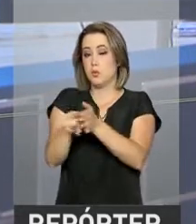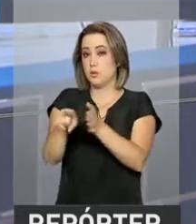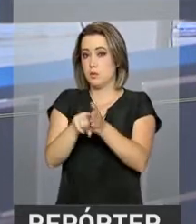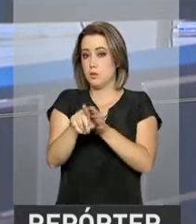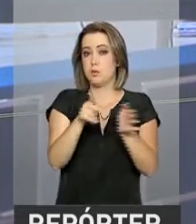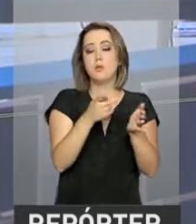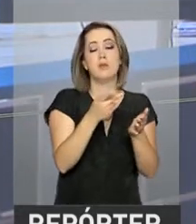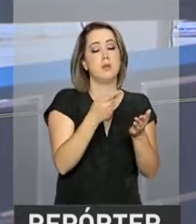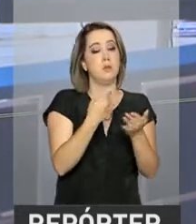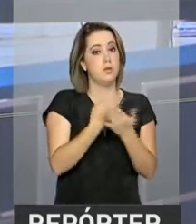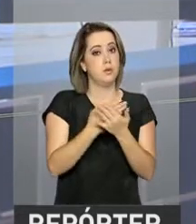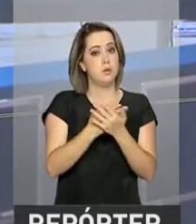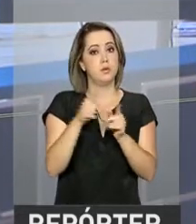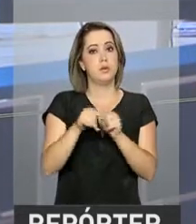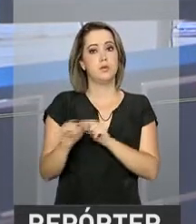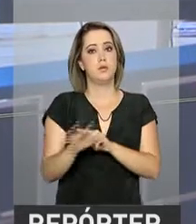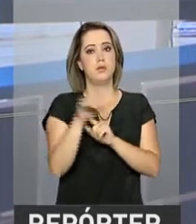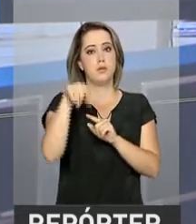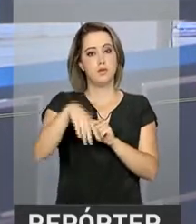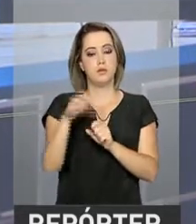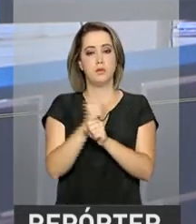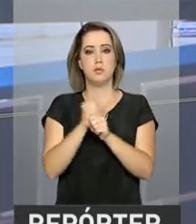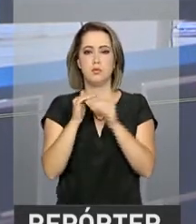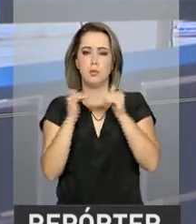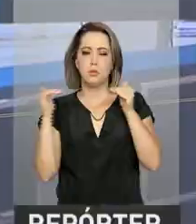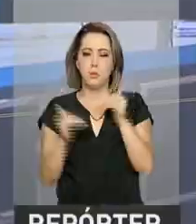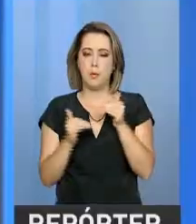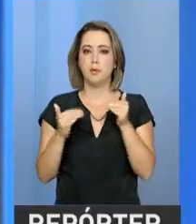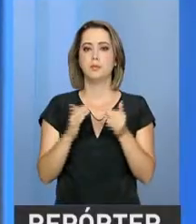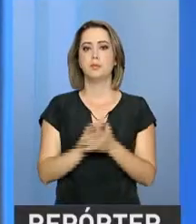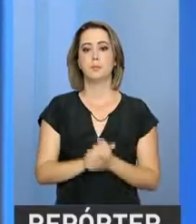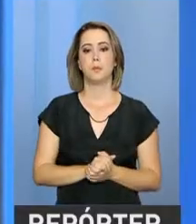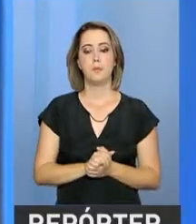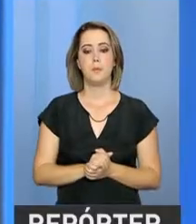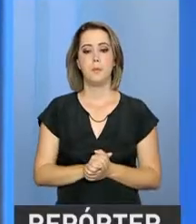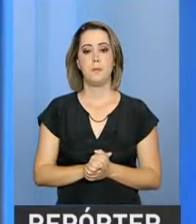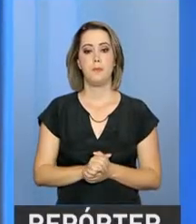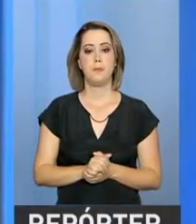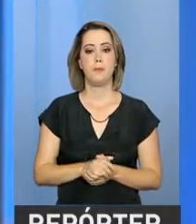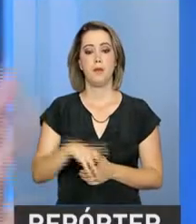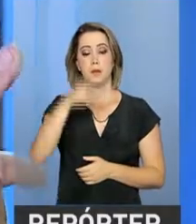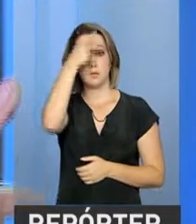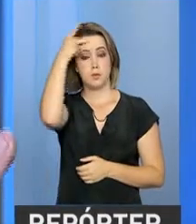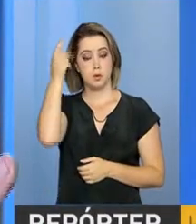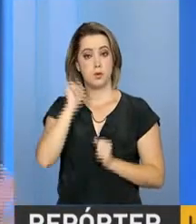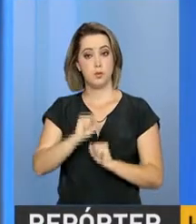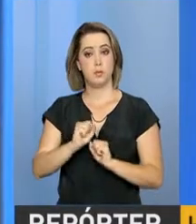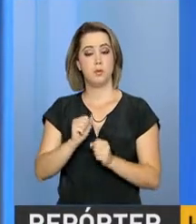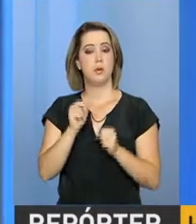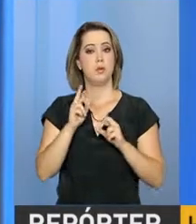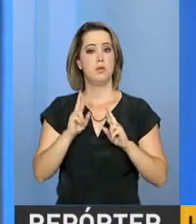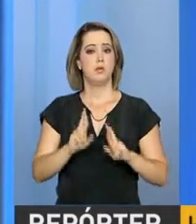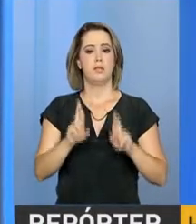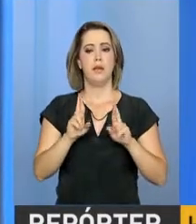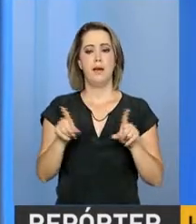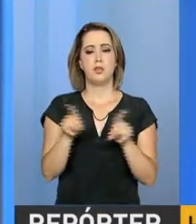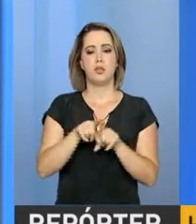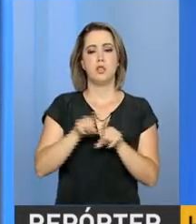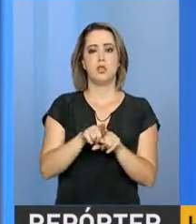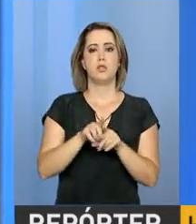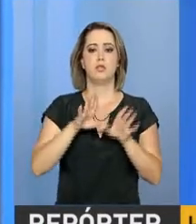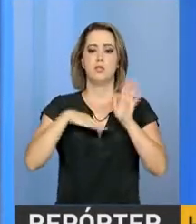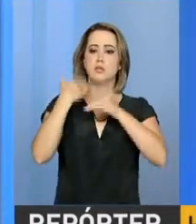inflação este ano abaixo da meta do governo. O brasileiro pode esperar crescimento nos próximos meses.